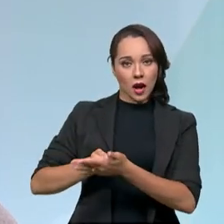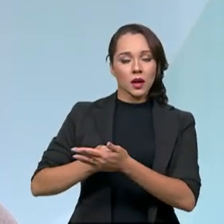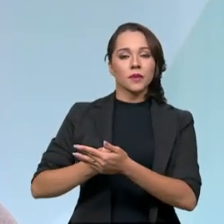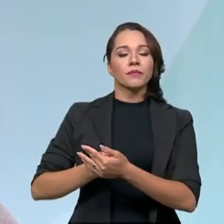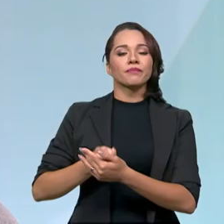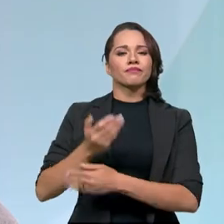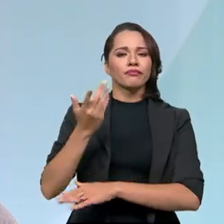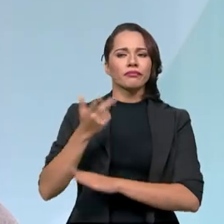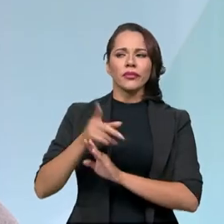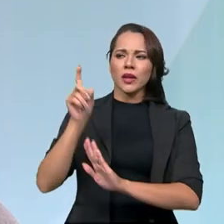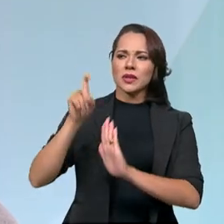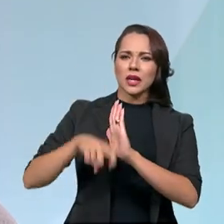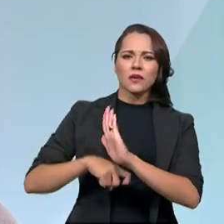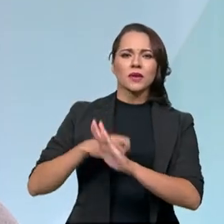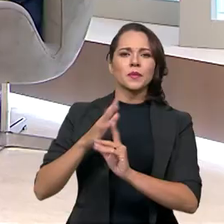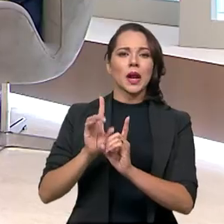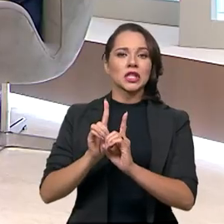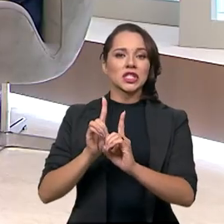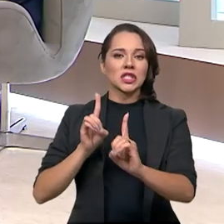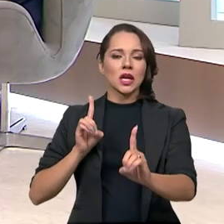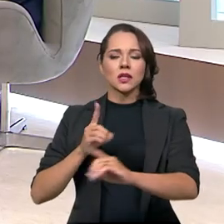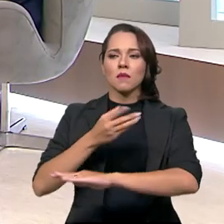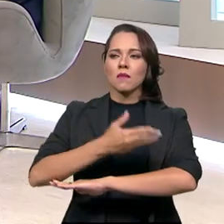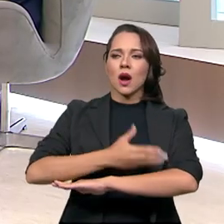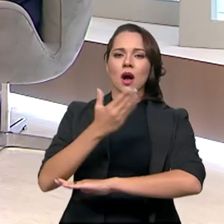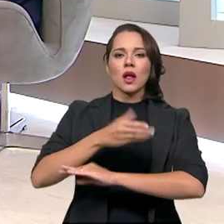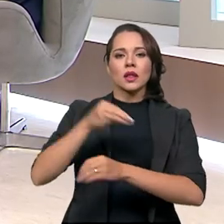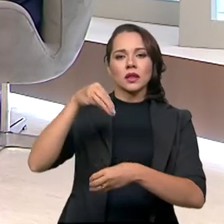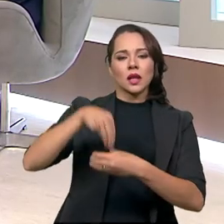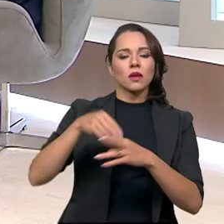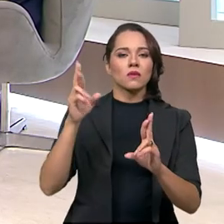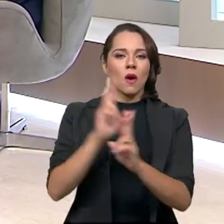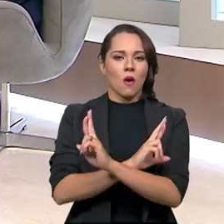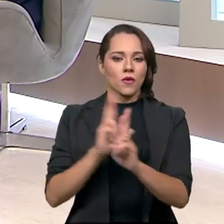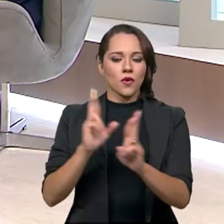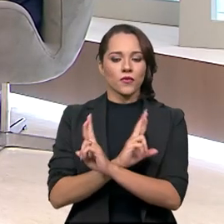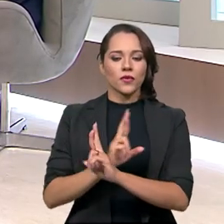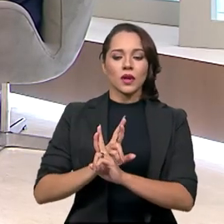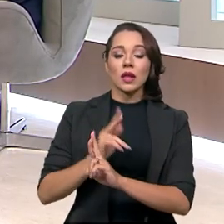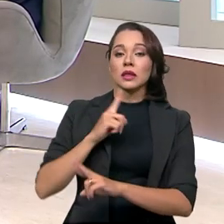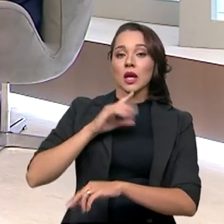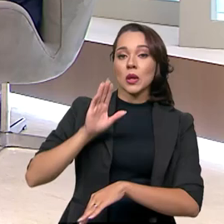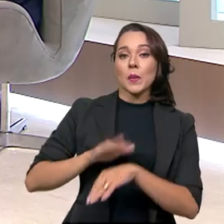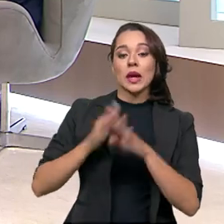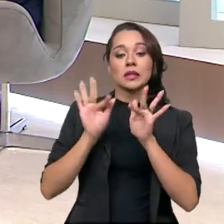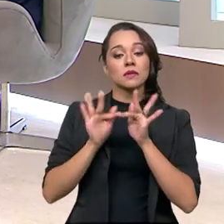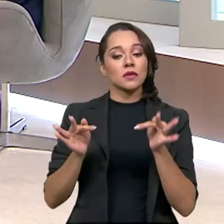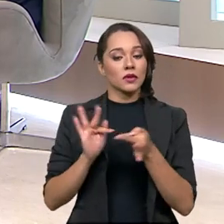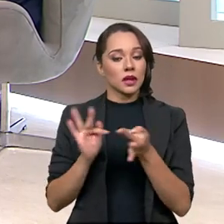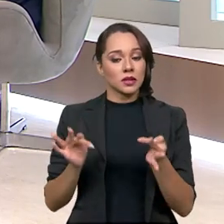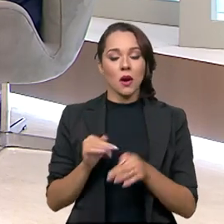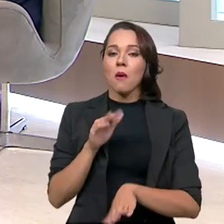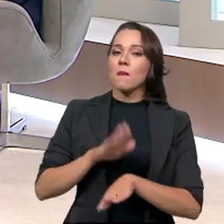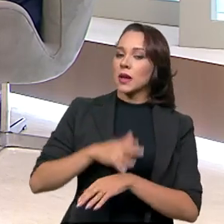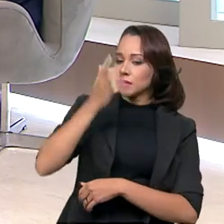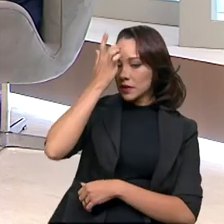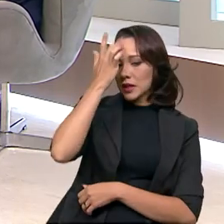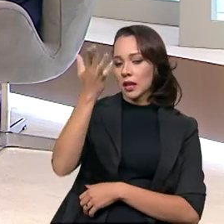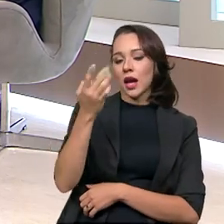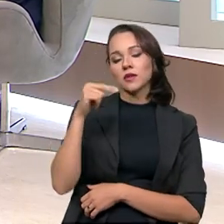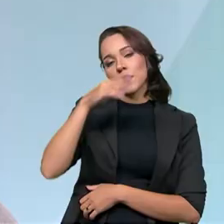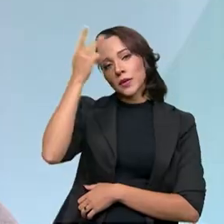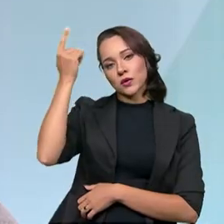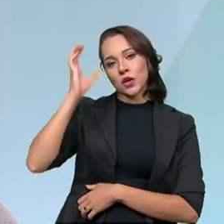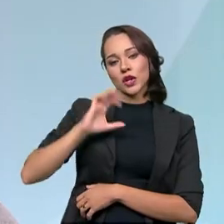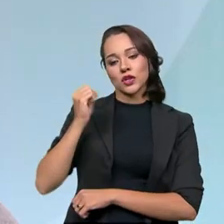será tarifado pela distância que percorre dentro de uma rodovia, trazendo mais simplificação, mais facilidade para esse